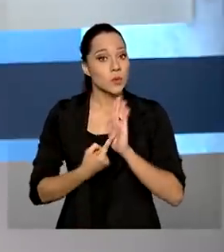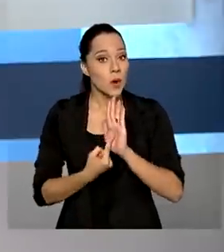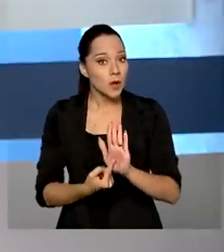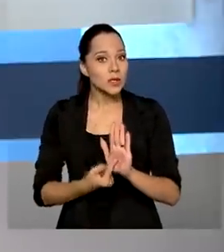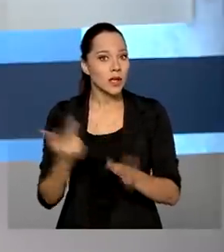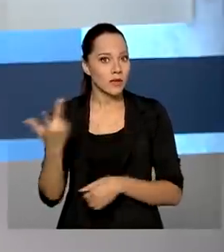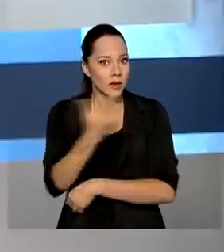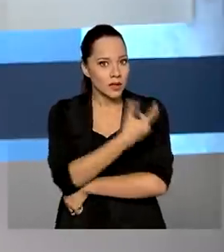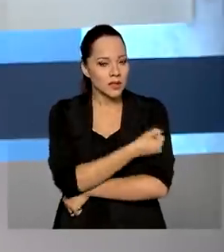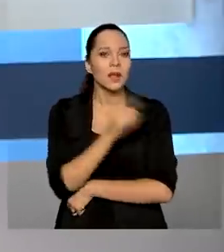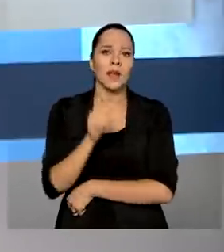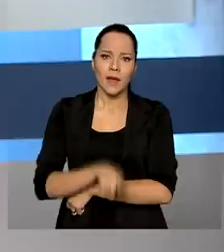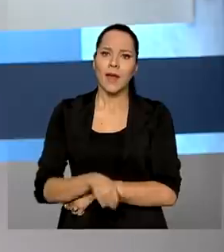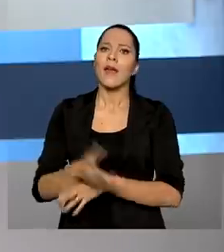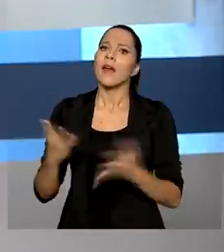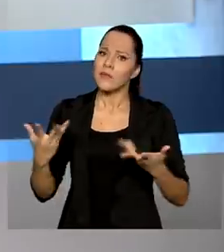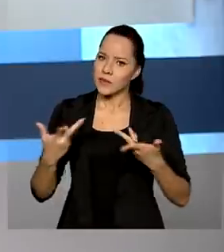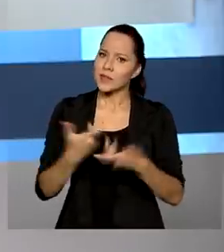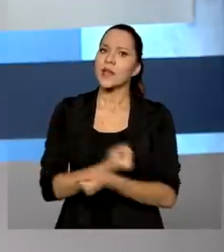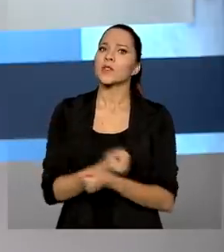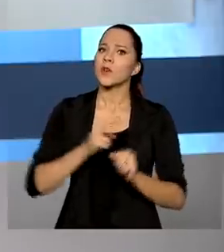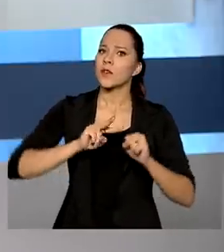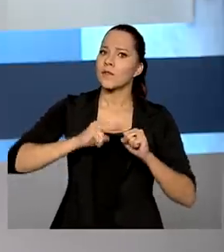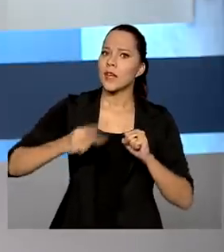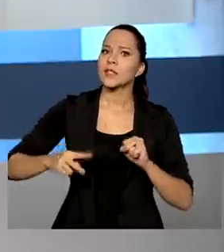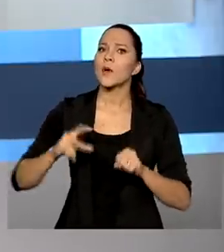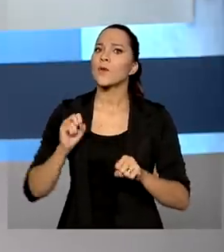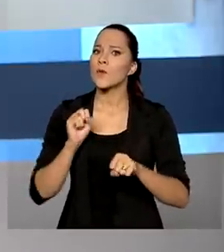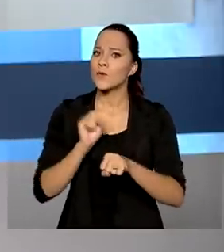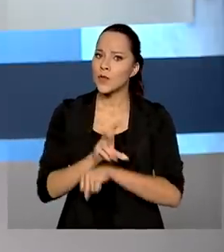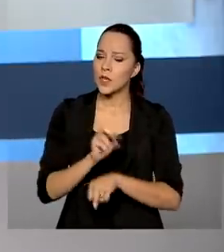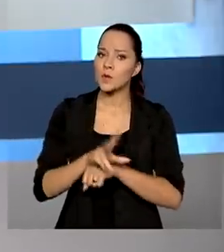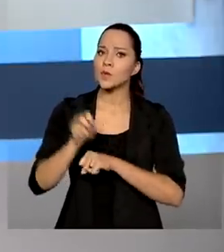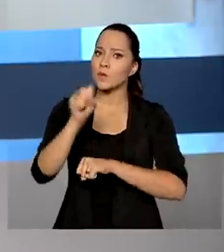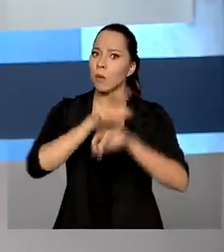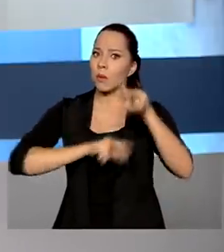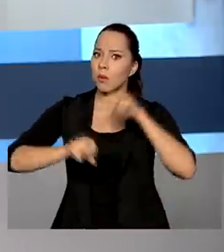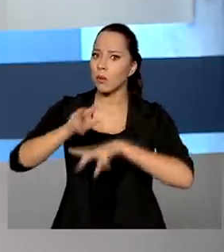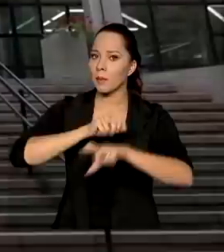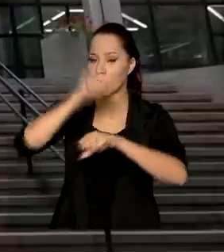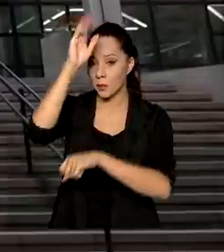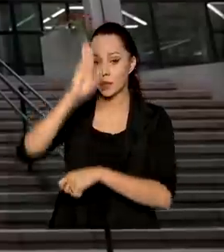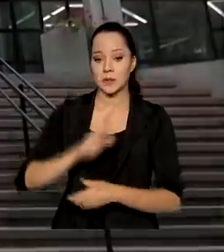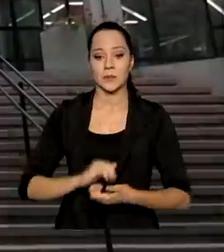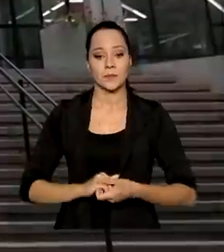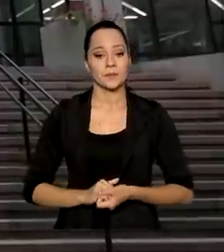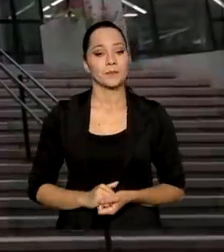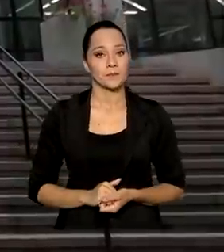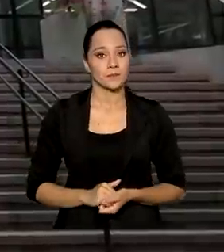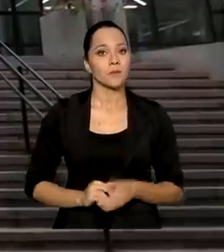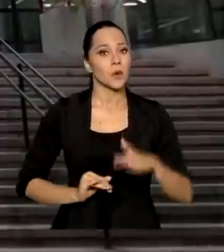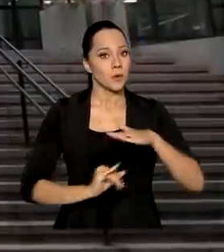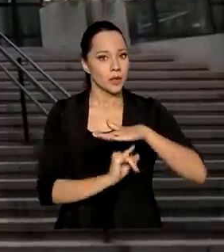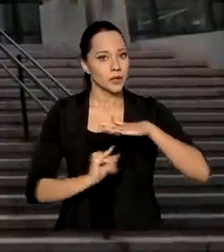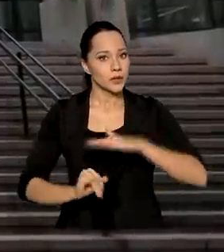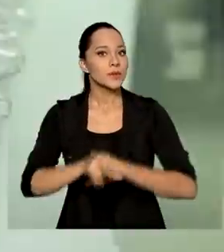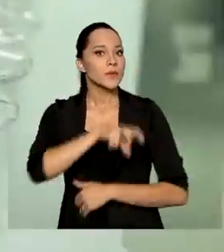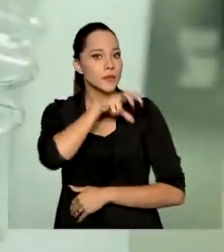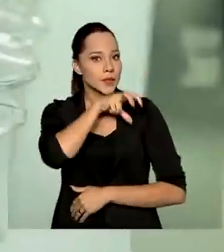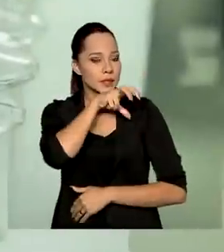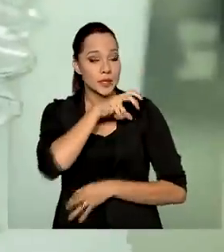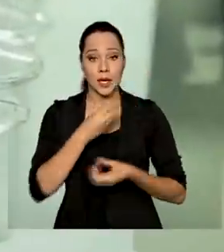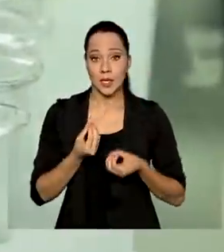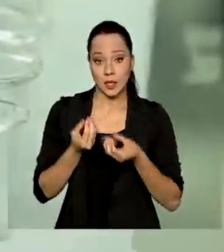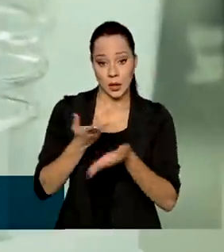vacinas são eficientes contra variações do vírus em circulação no país. O Instituto Butantan